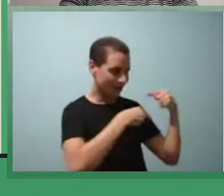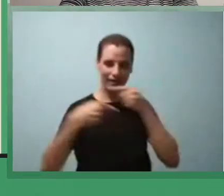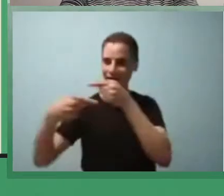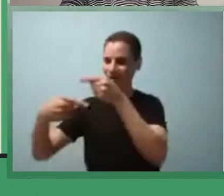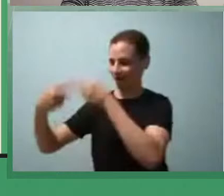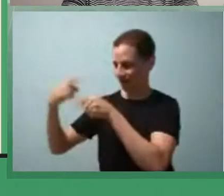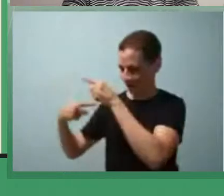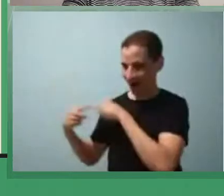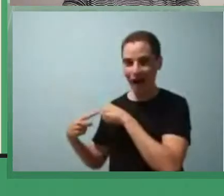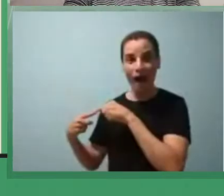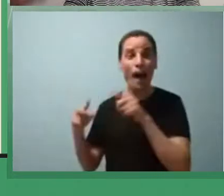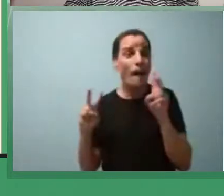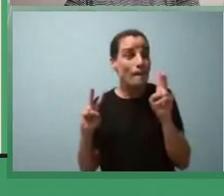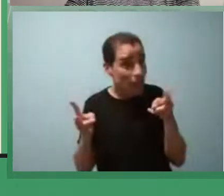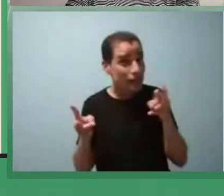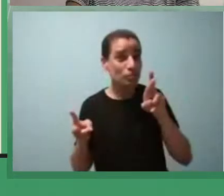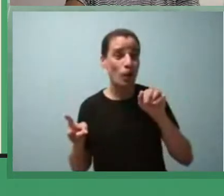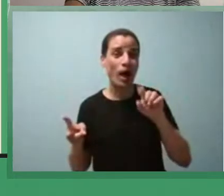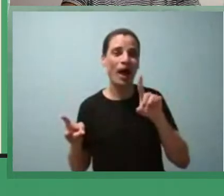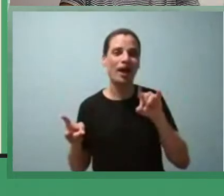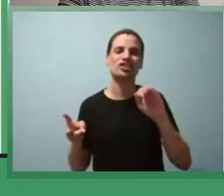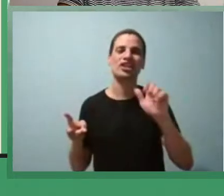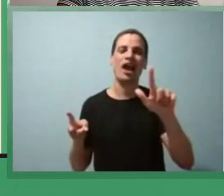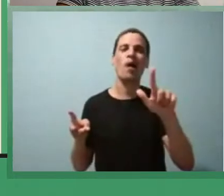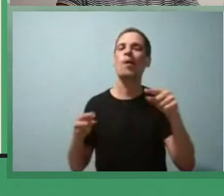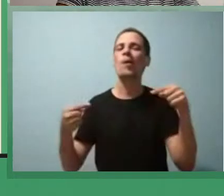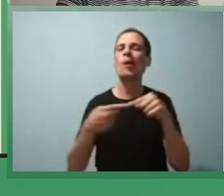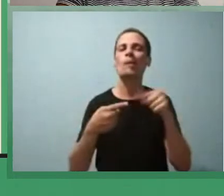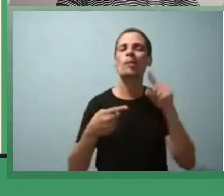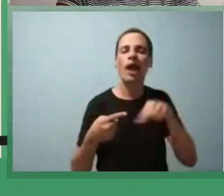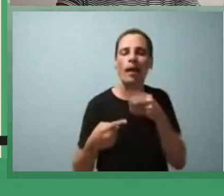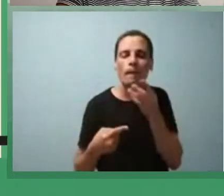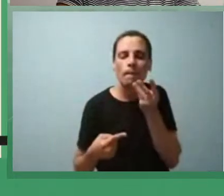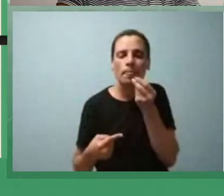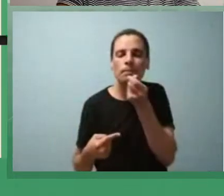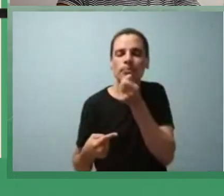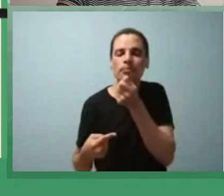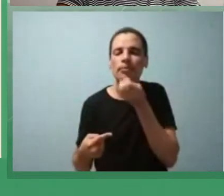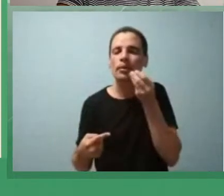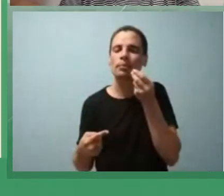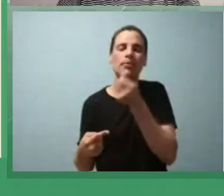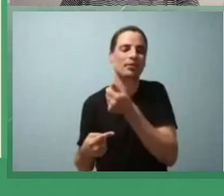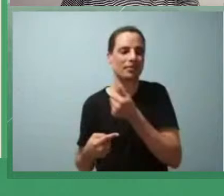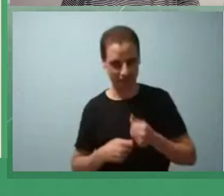latino sapere ter gosto pode passar por favor